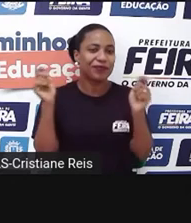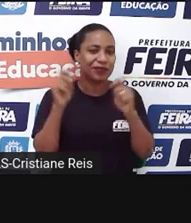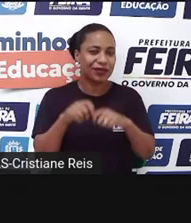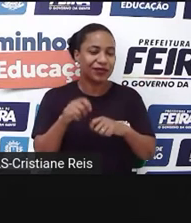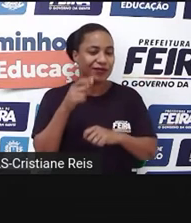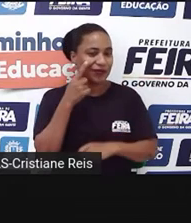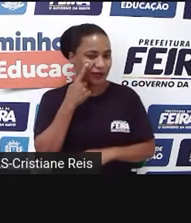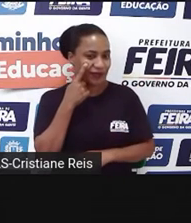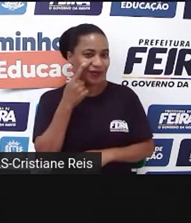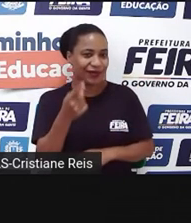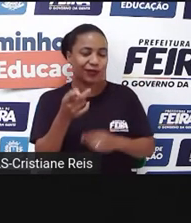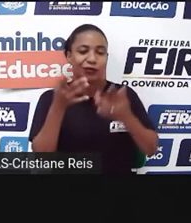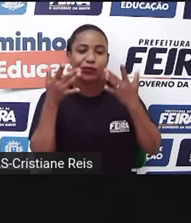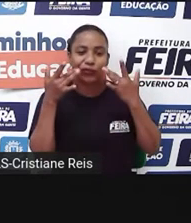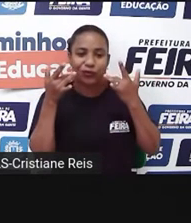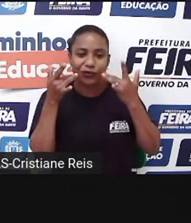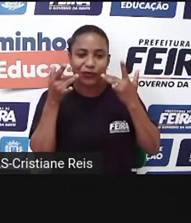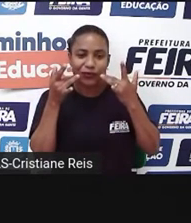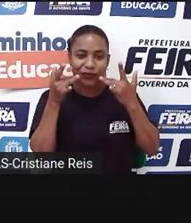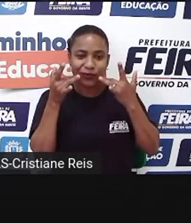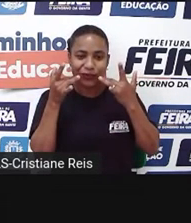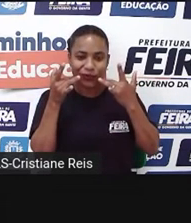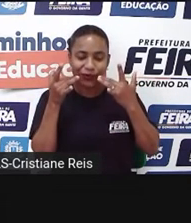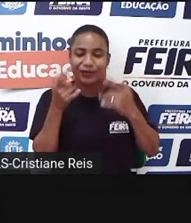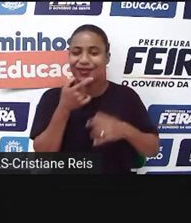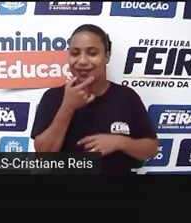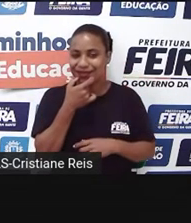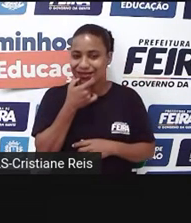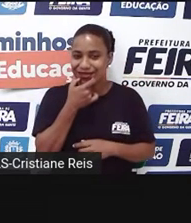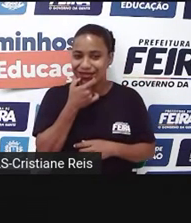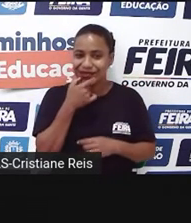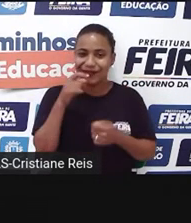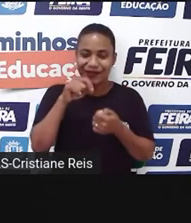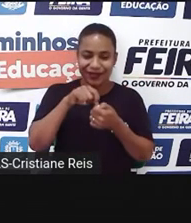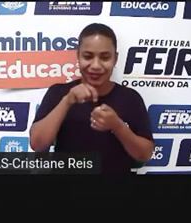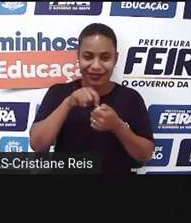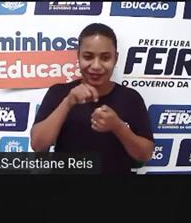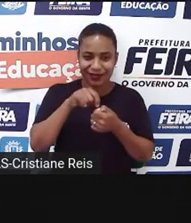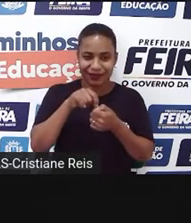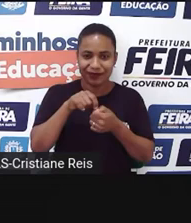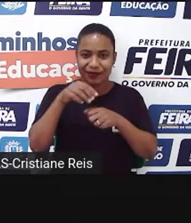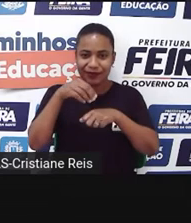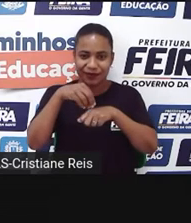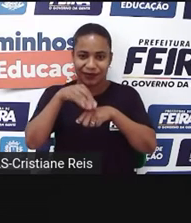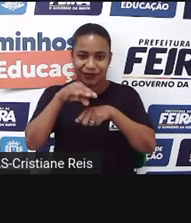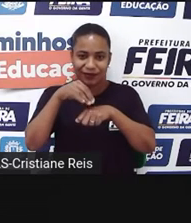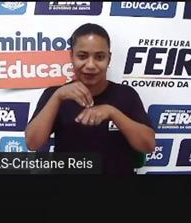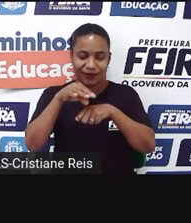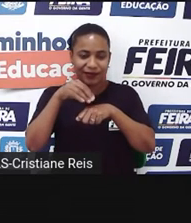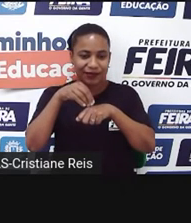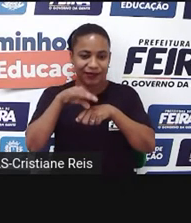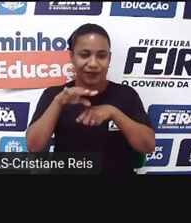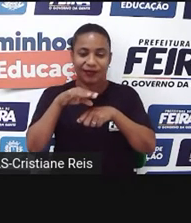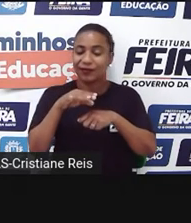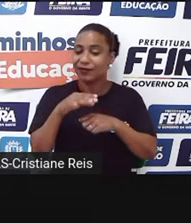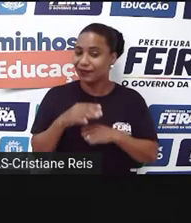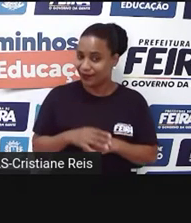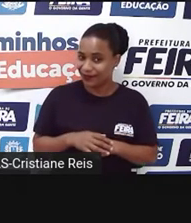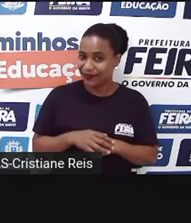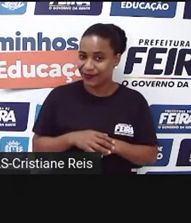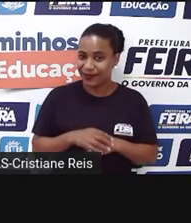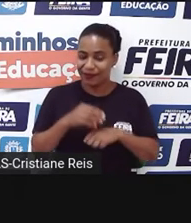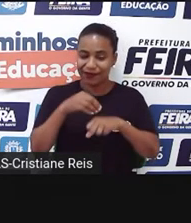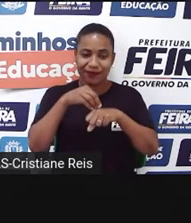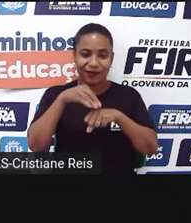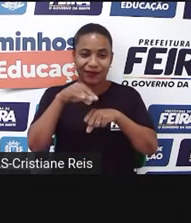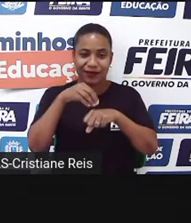produzir uma peça teatral em inglês. Ok? Eu deixo aqui para vocês uma espécie de dica de